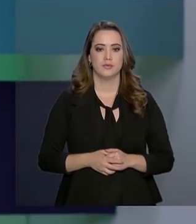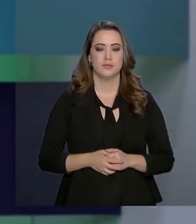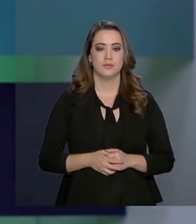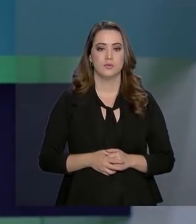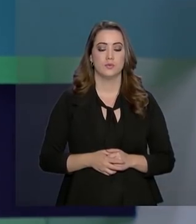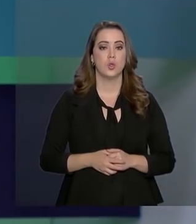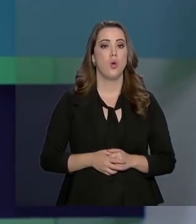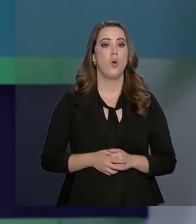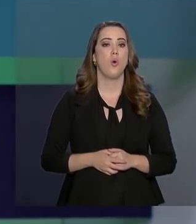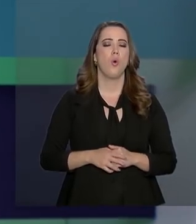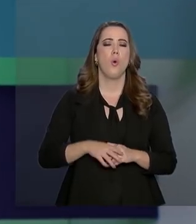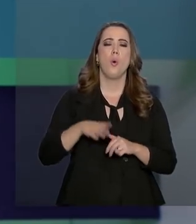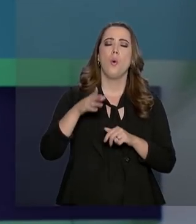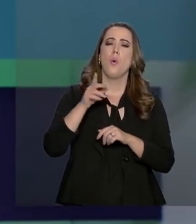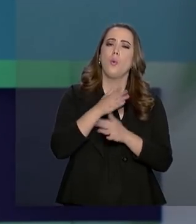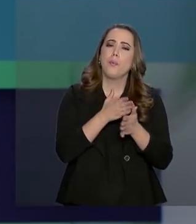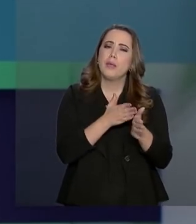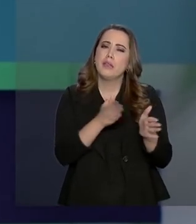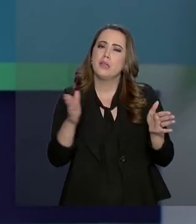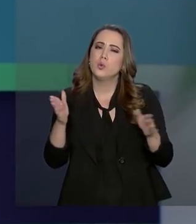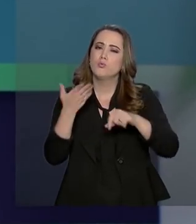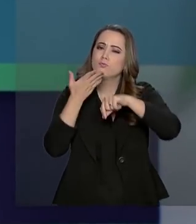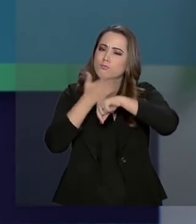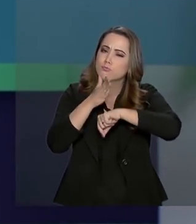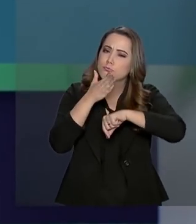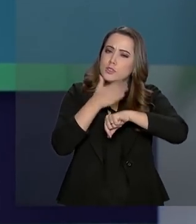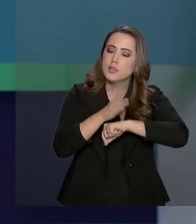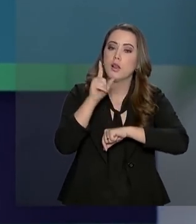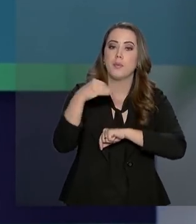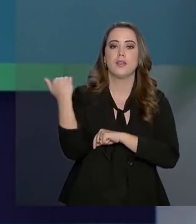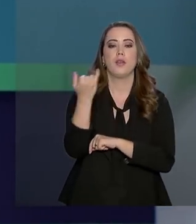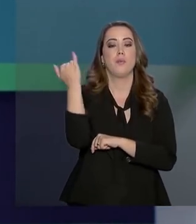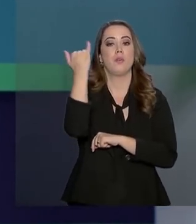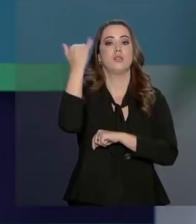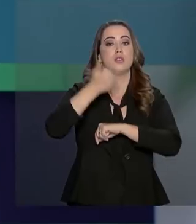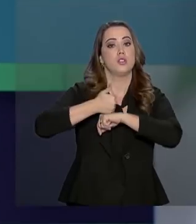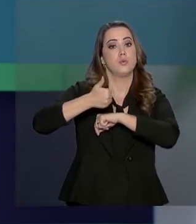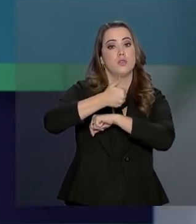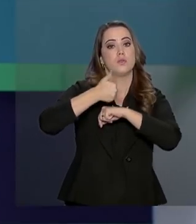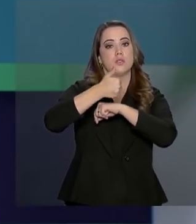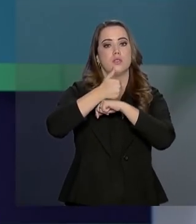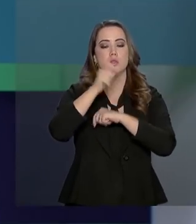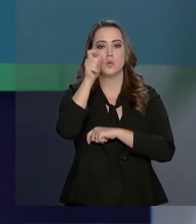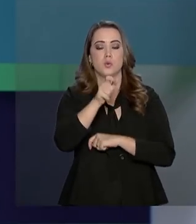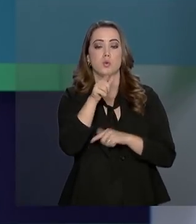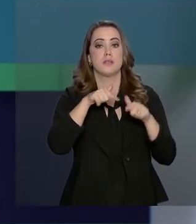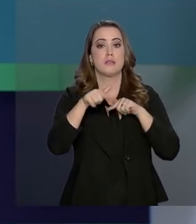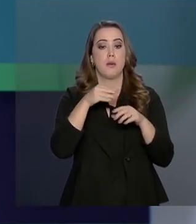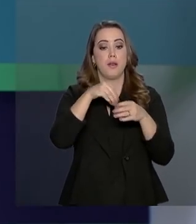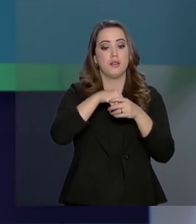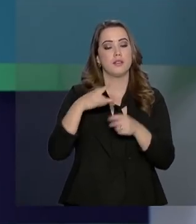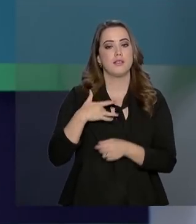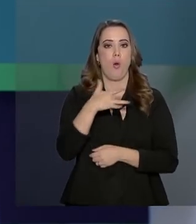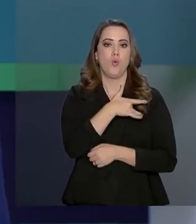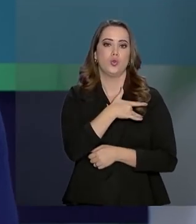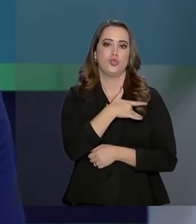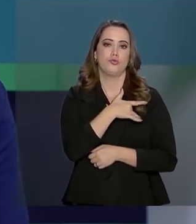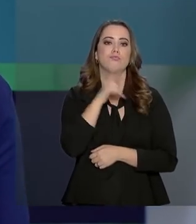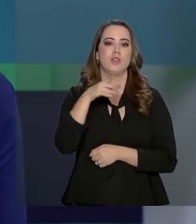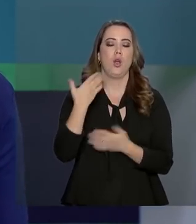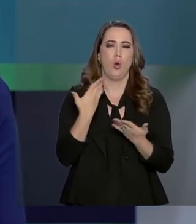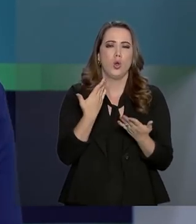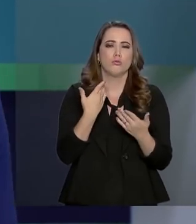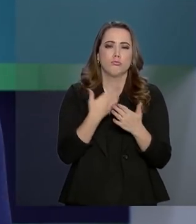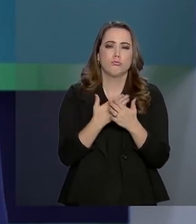O período de residência é importante para a formação profissional de estudantes da área de saúde. É a hora de botar em